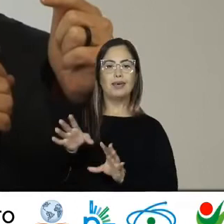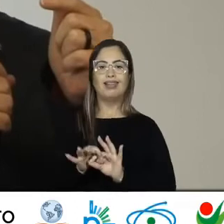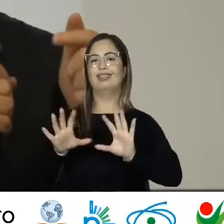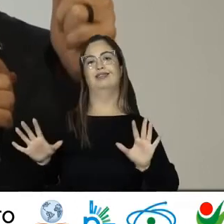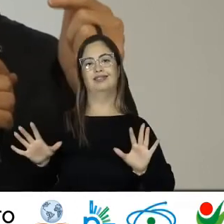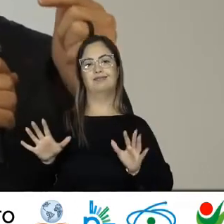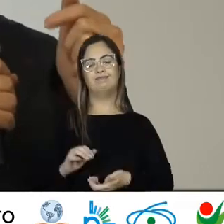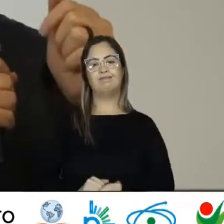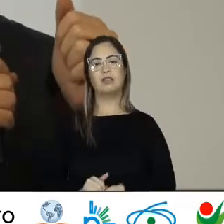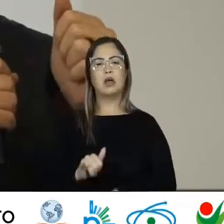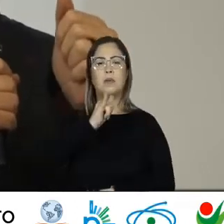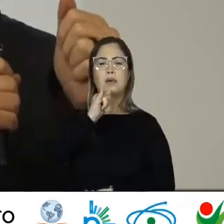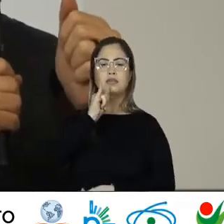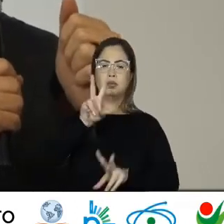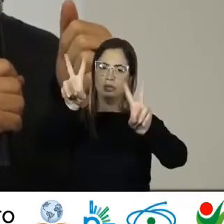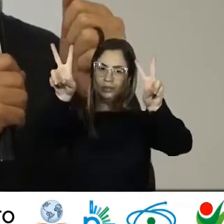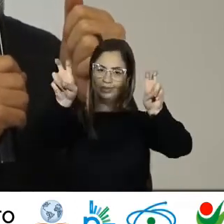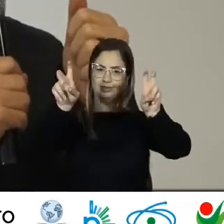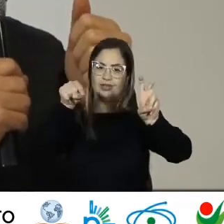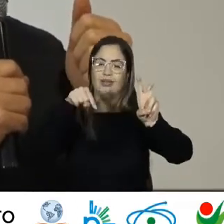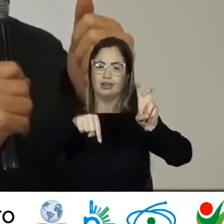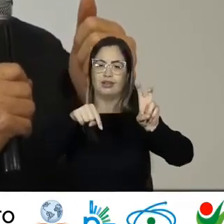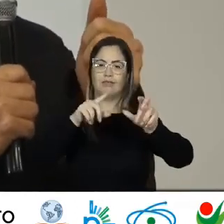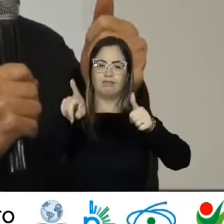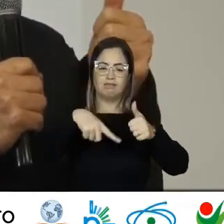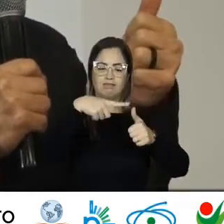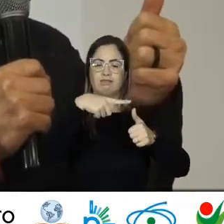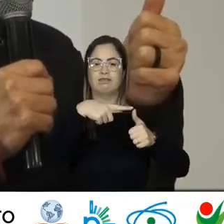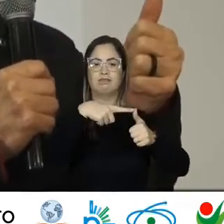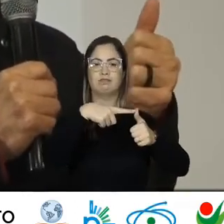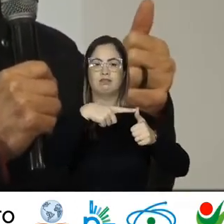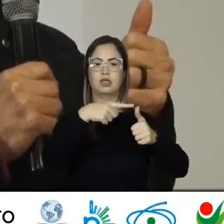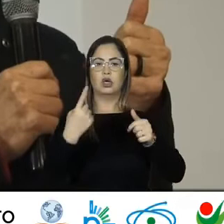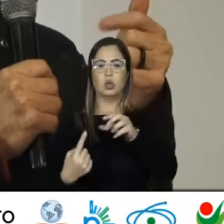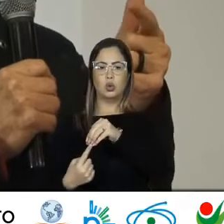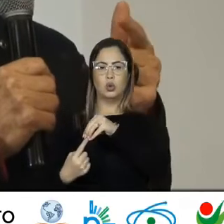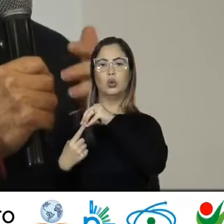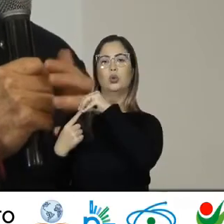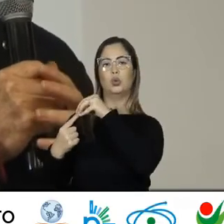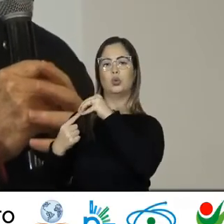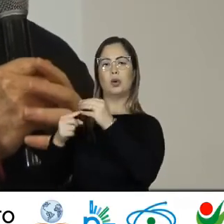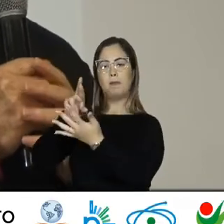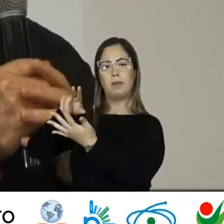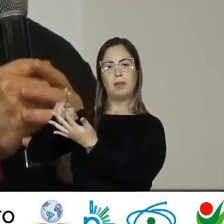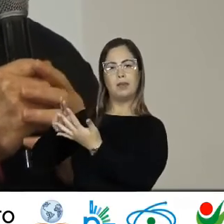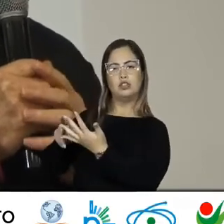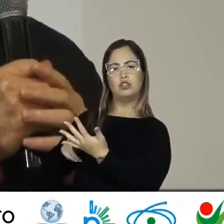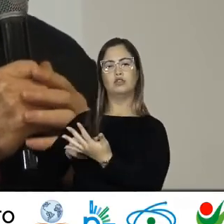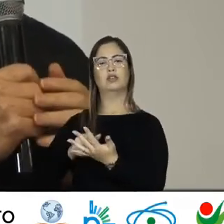Vai estar em questão As questões Singularidade Pluralidade